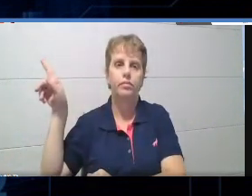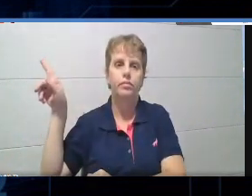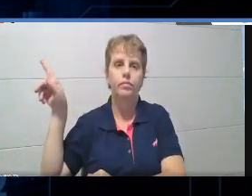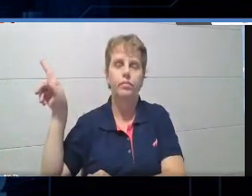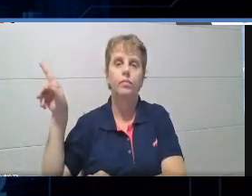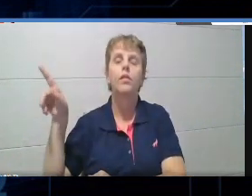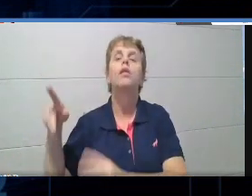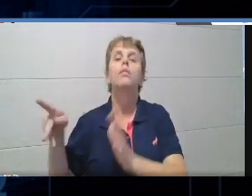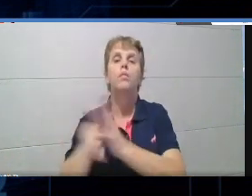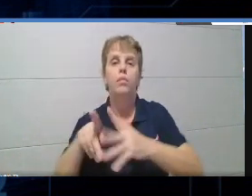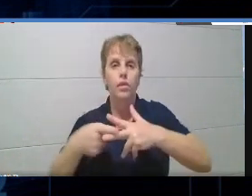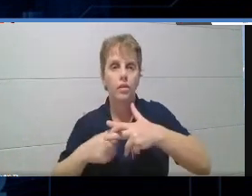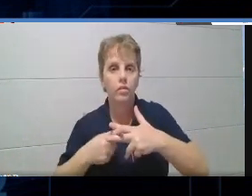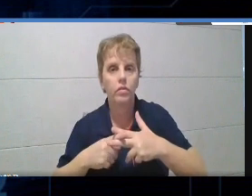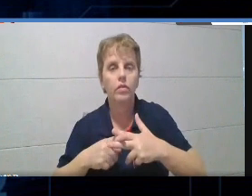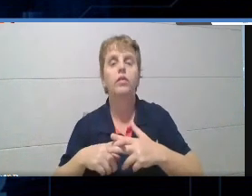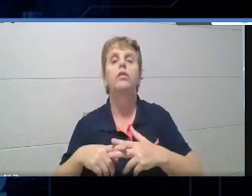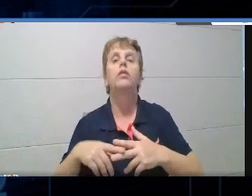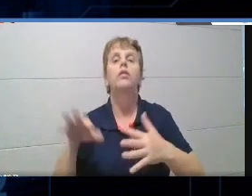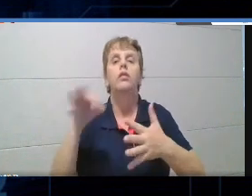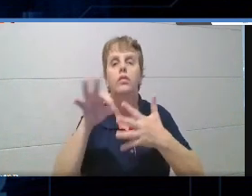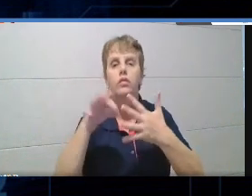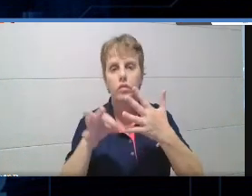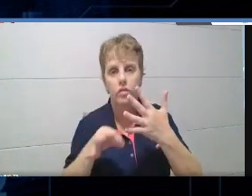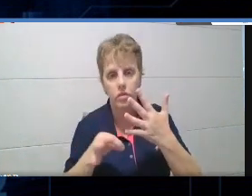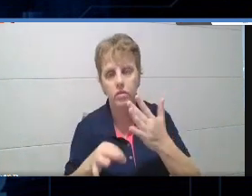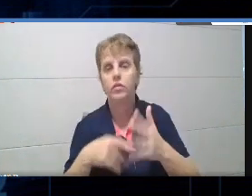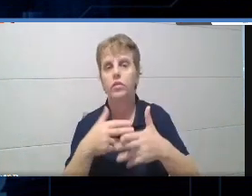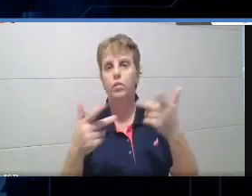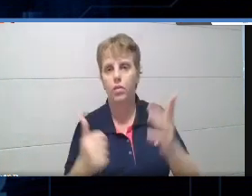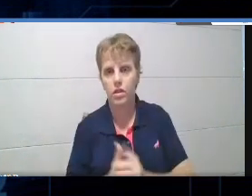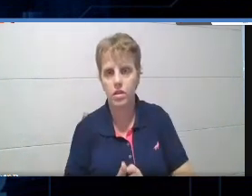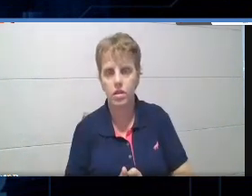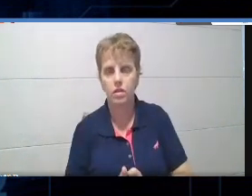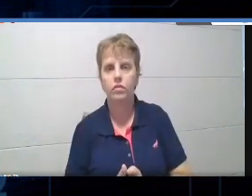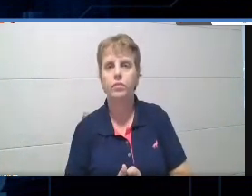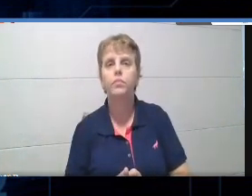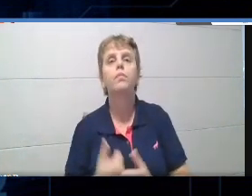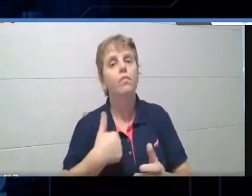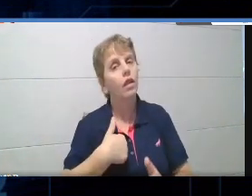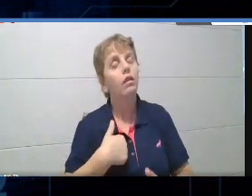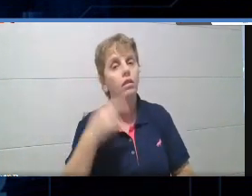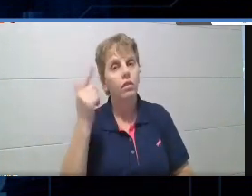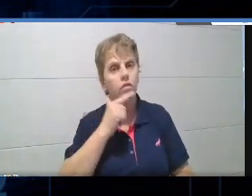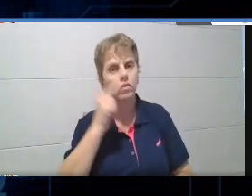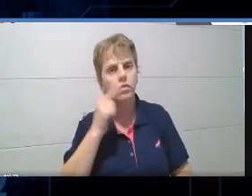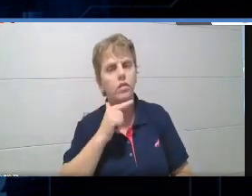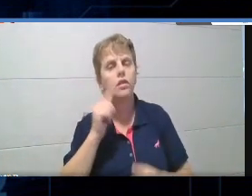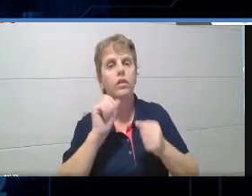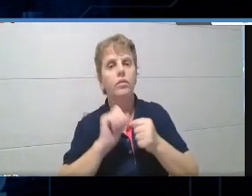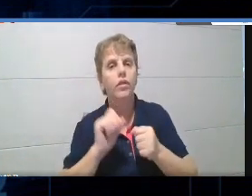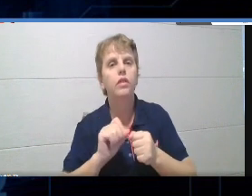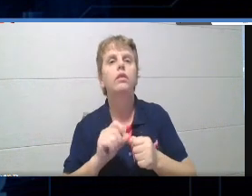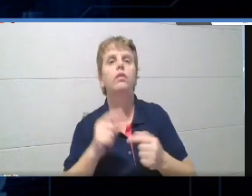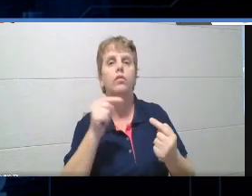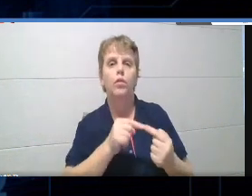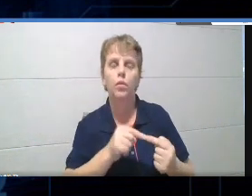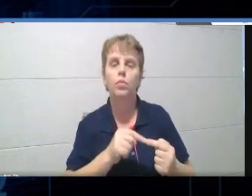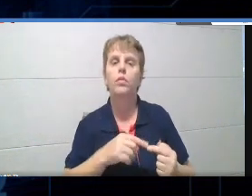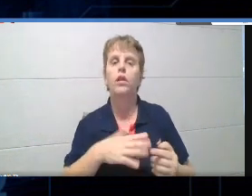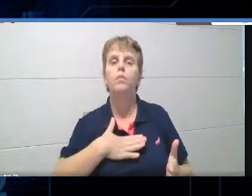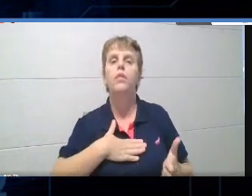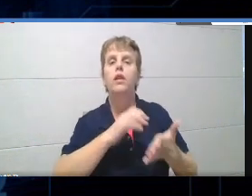das ferramentas, dos itens, vou colocar de itens, né? Que eu posso fazer pra minha atividade, tá?